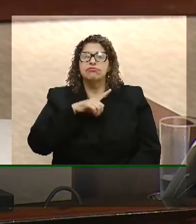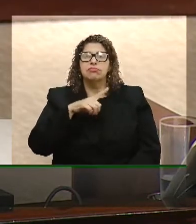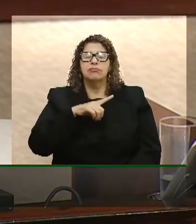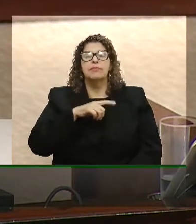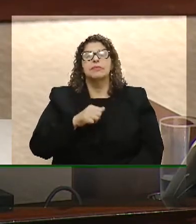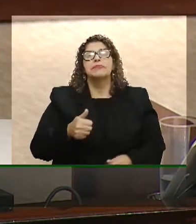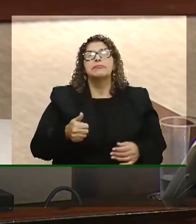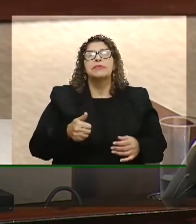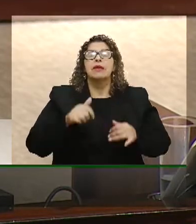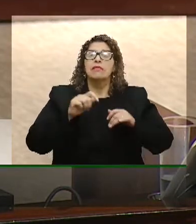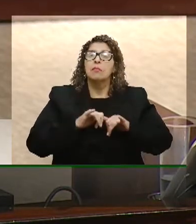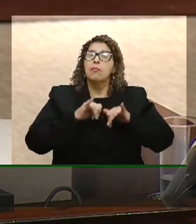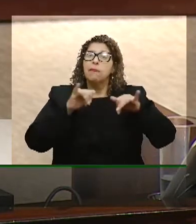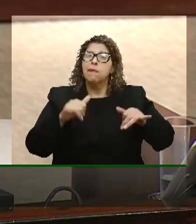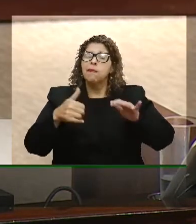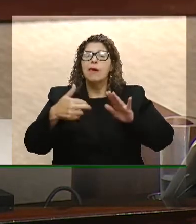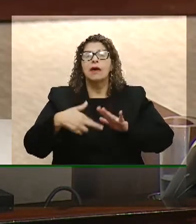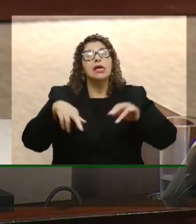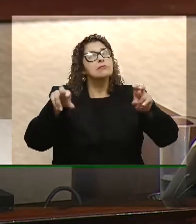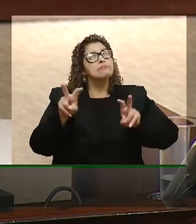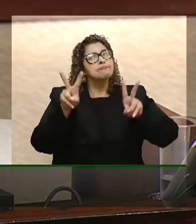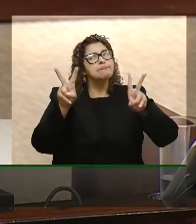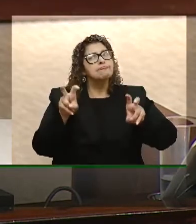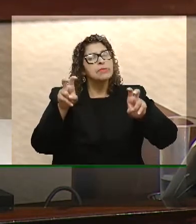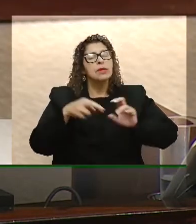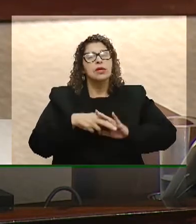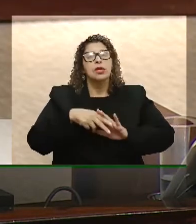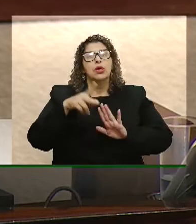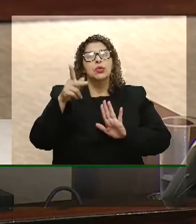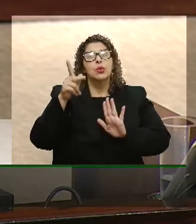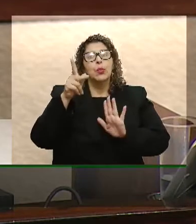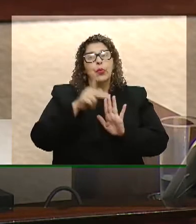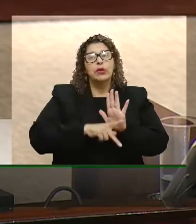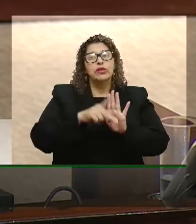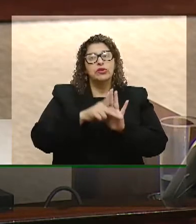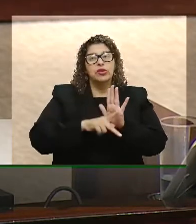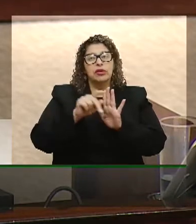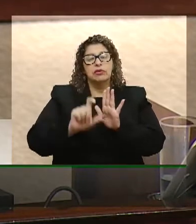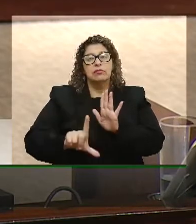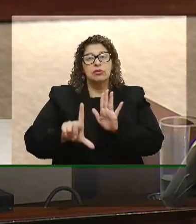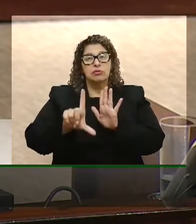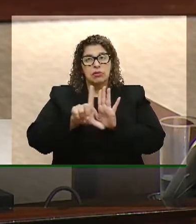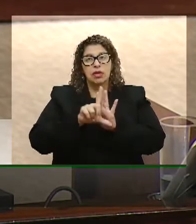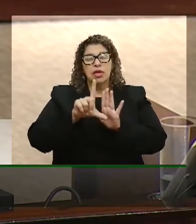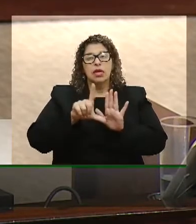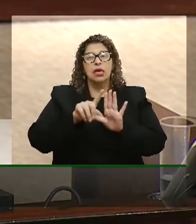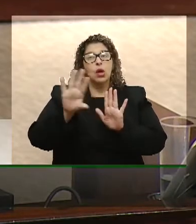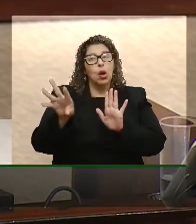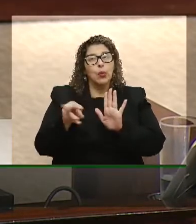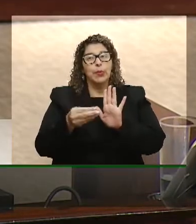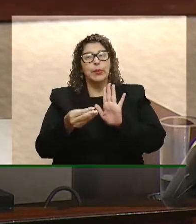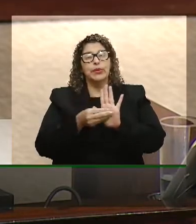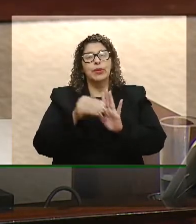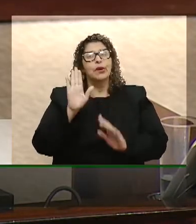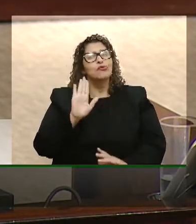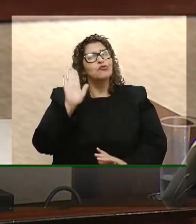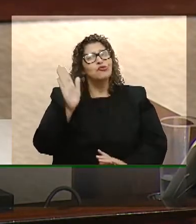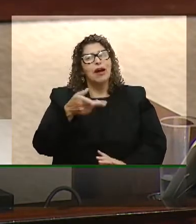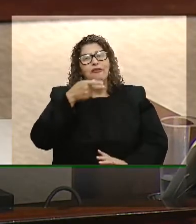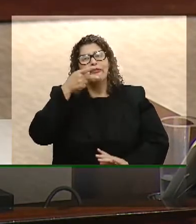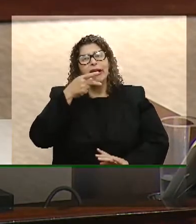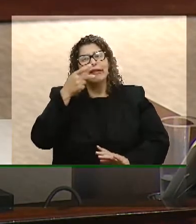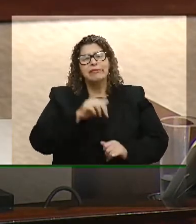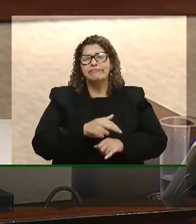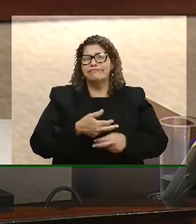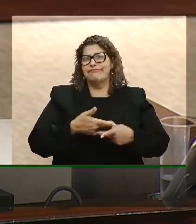esse tema. Se o projeto de lei complementar, e eu já vim aqui na tribuna falar disso várias vezes, se